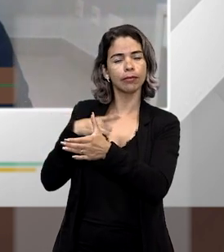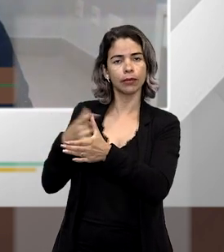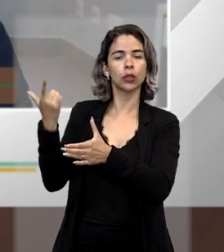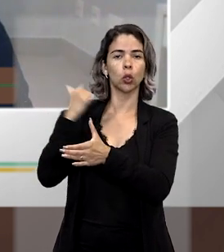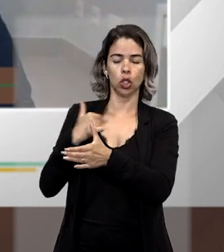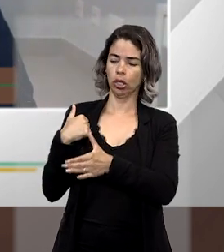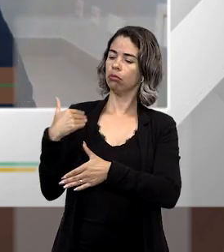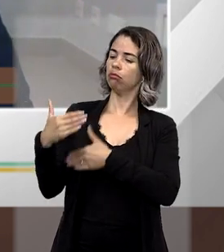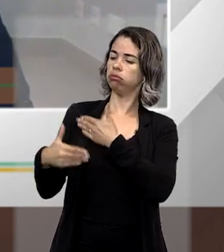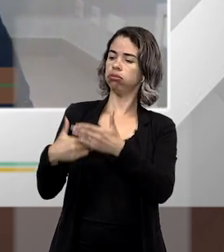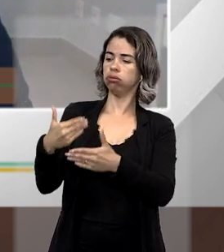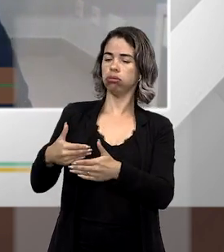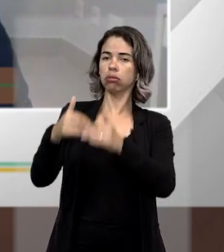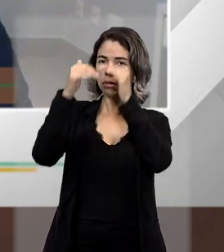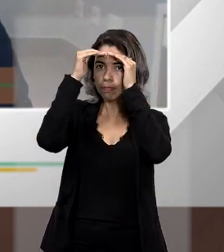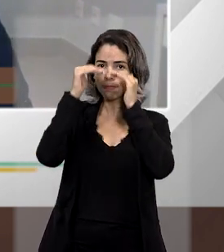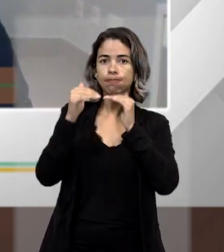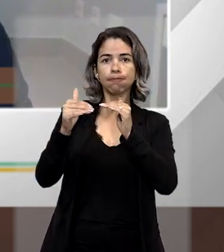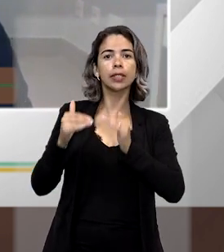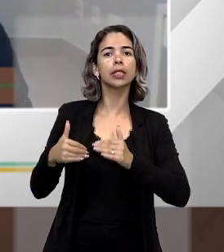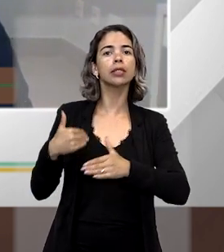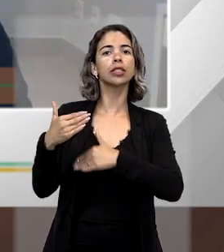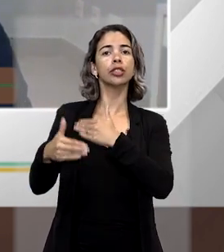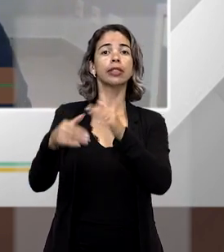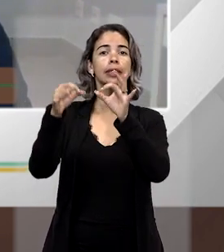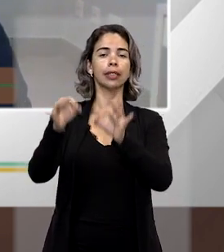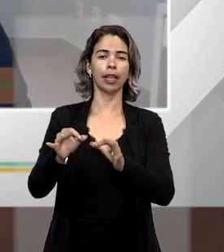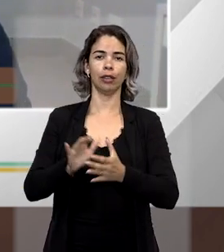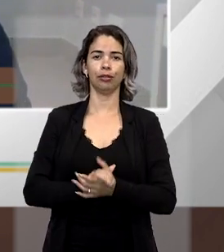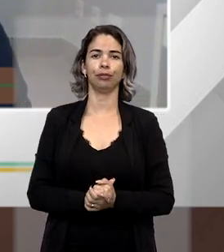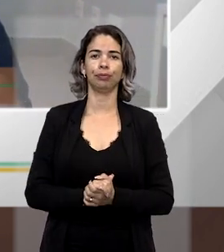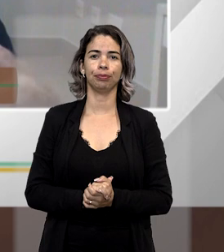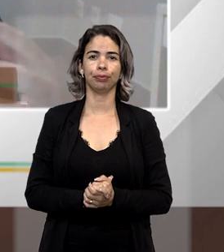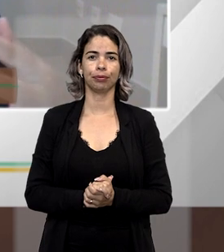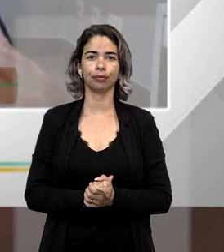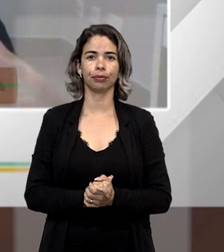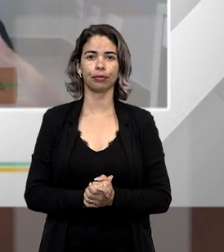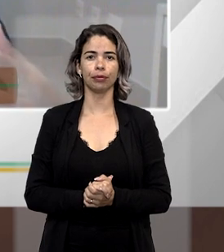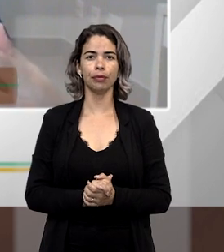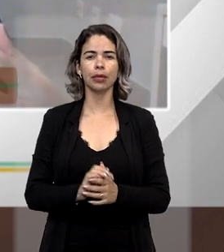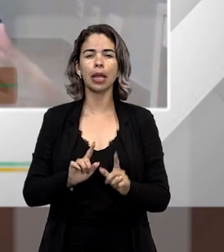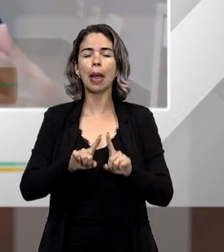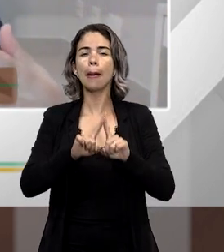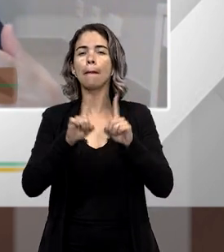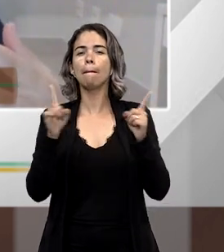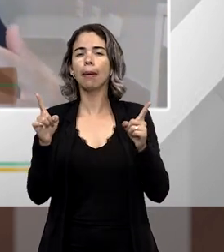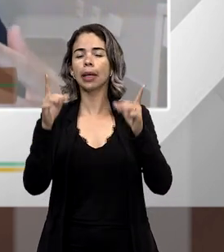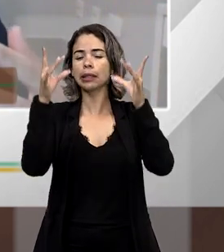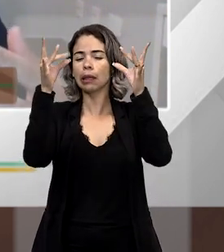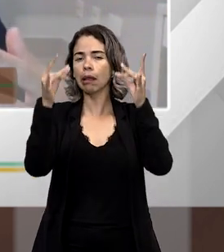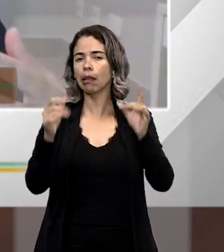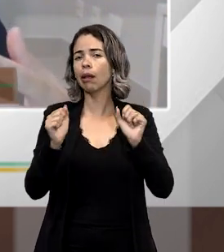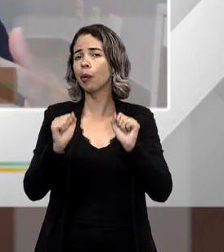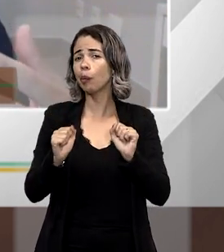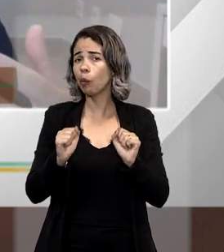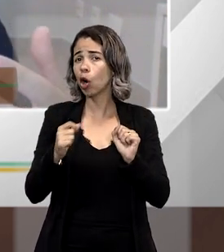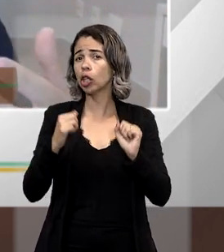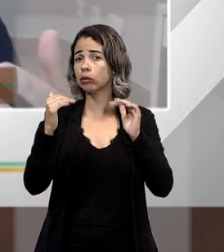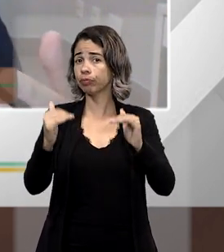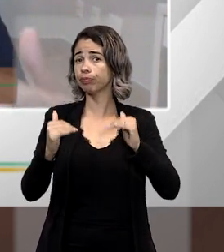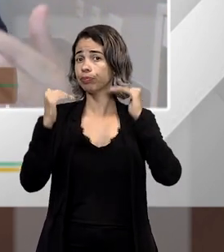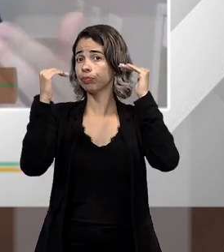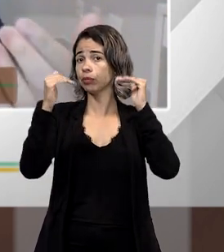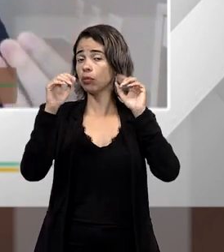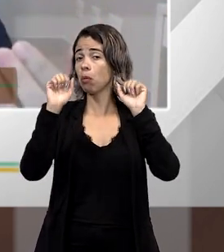coordena, consiga levar adiante o desenvolvimento desse país. Agora, descendo a mais detalhes, soberania pode ser